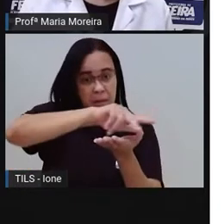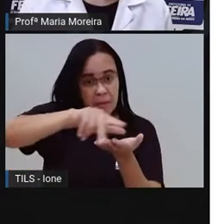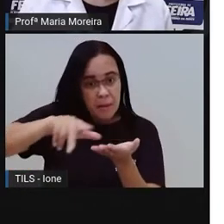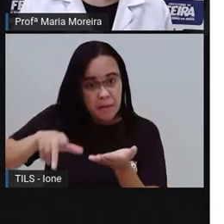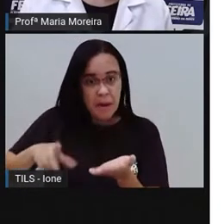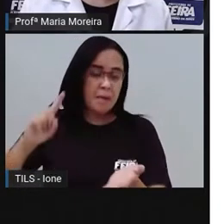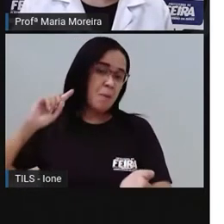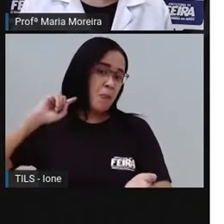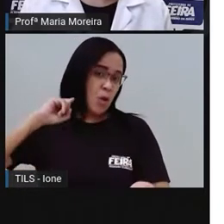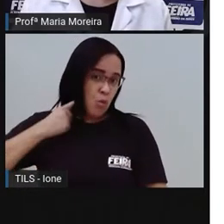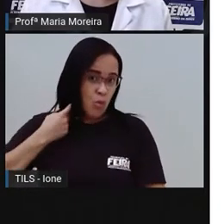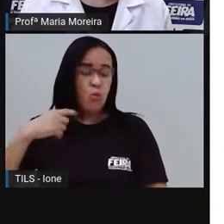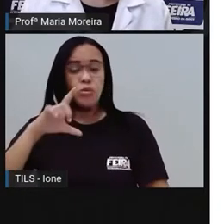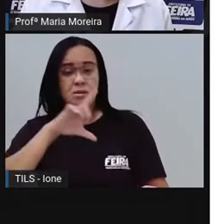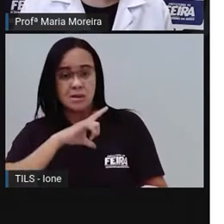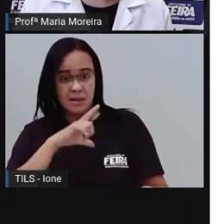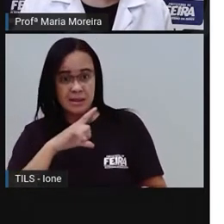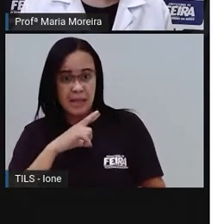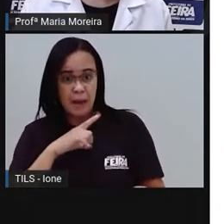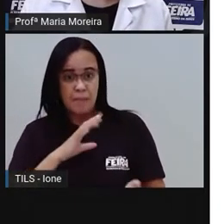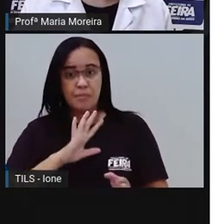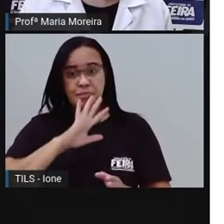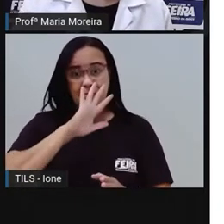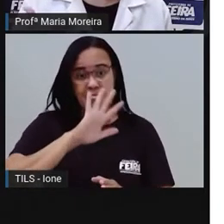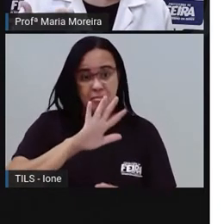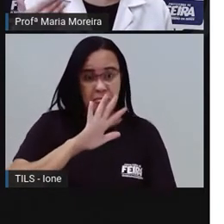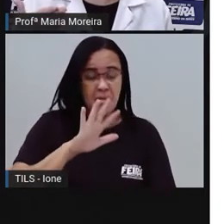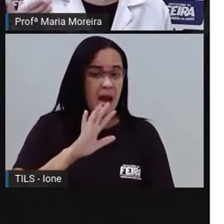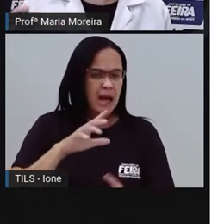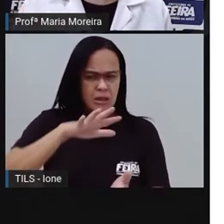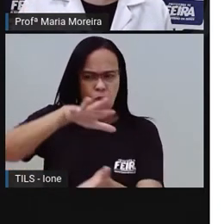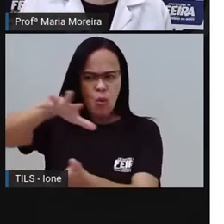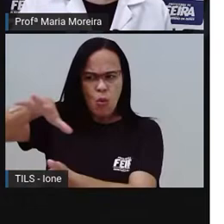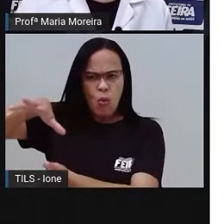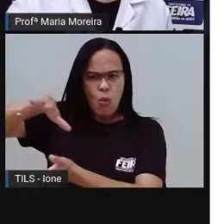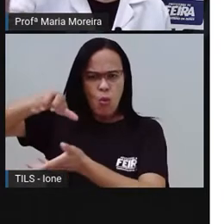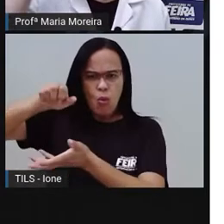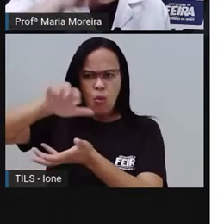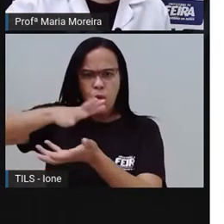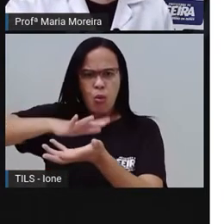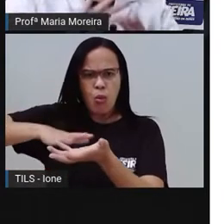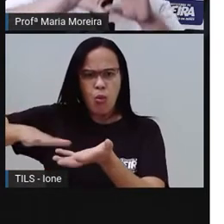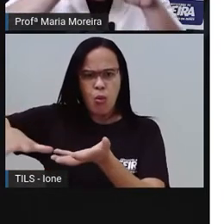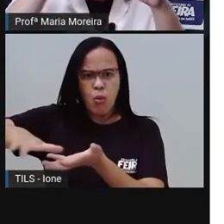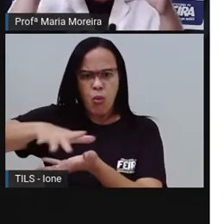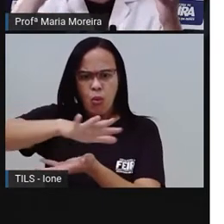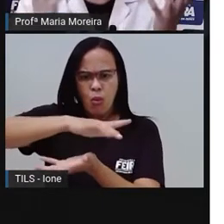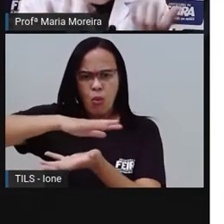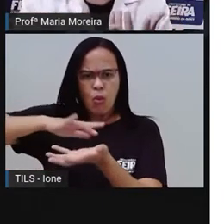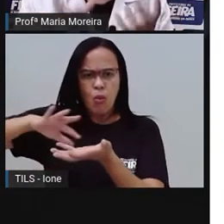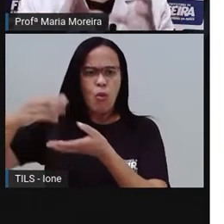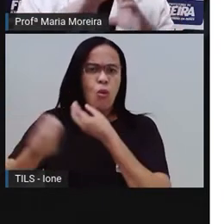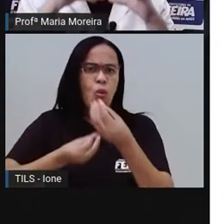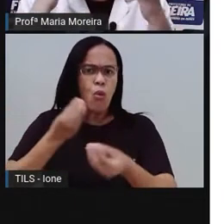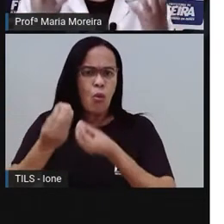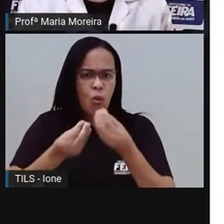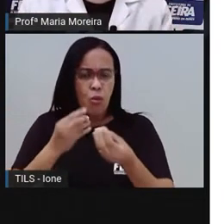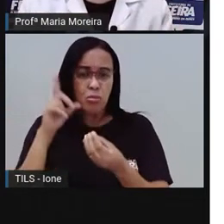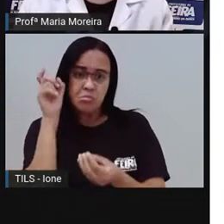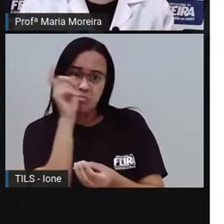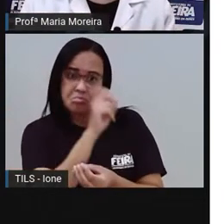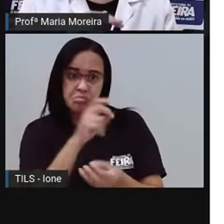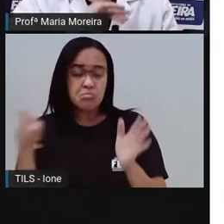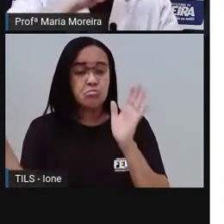afetam a composição e o equilíbrio de onde? Da atmosfera, que é o local, olha, lembra daquilo que a gente viu? As